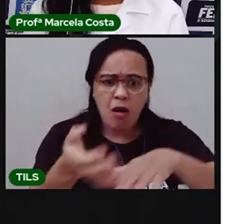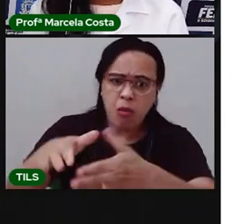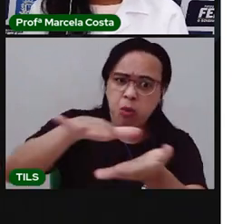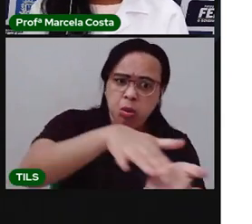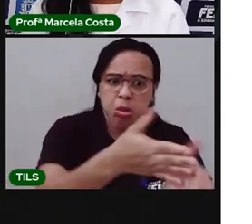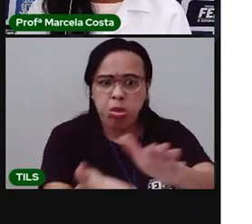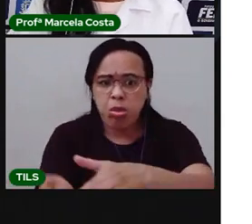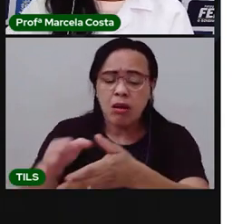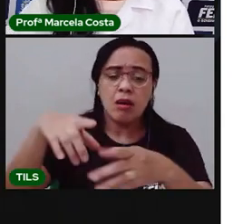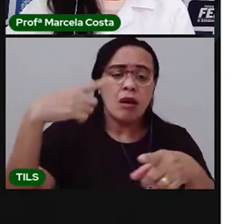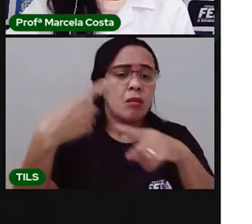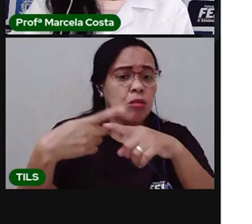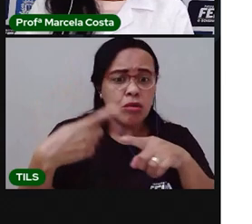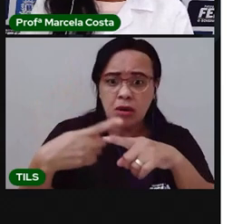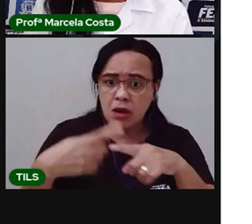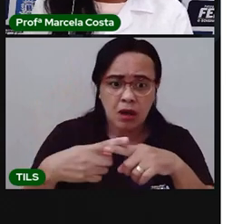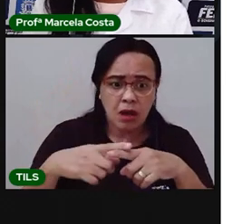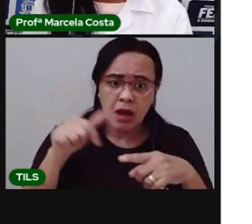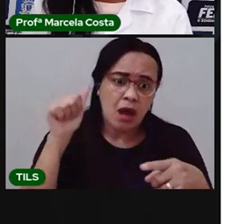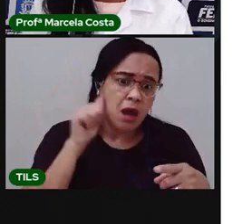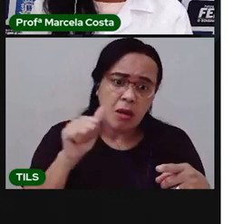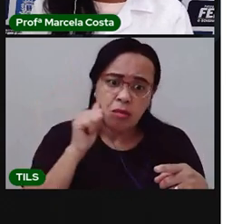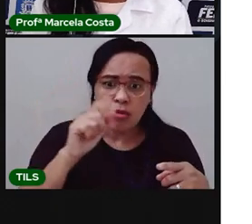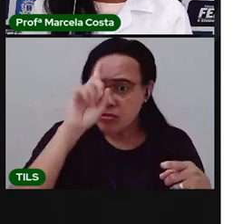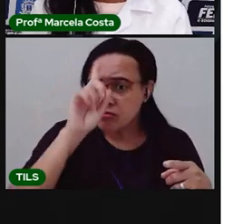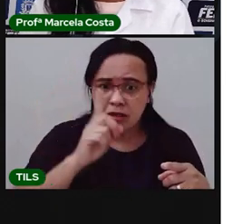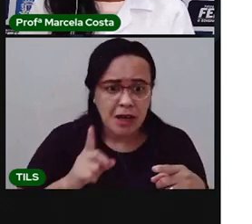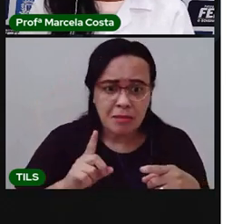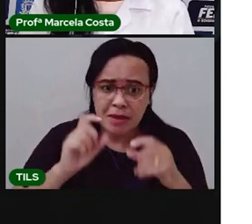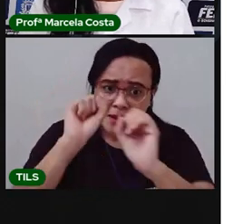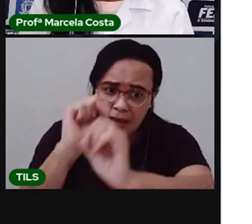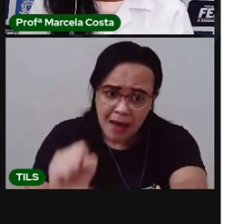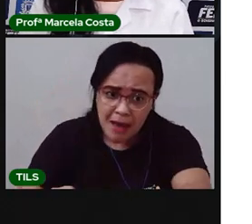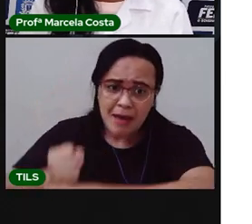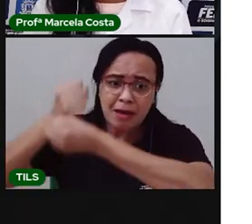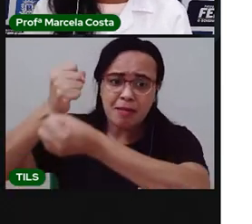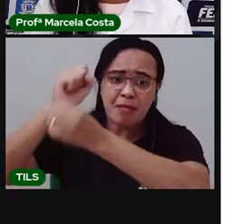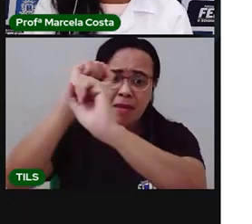sabia rimar. E ia deixar a canoa virar.